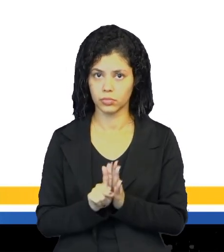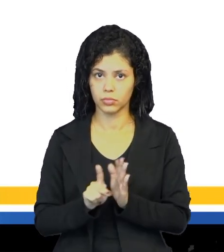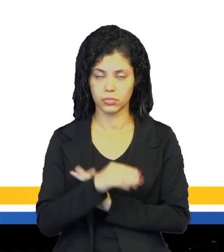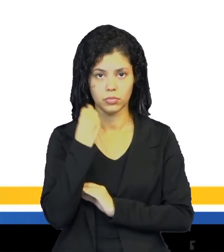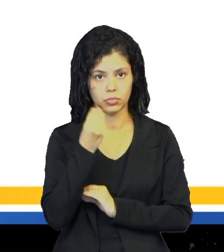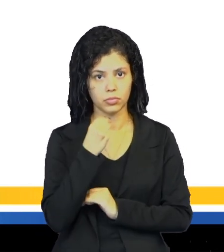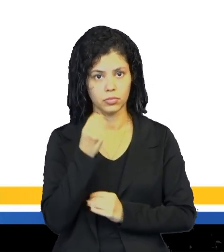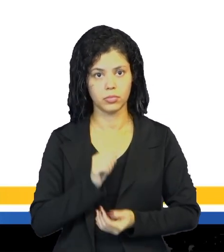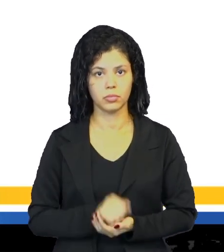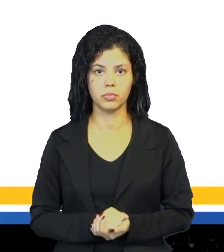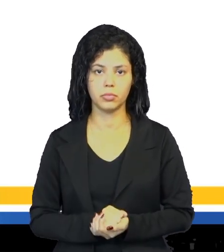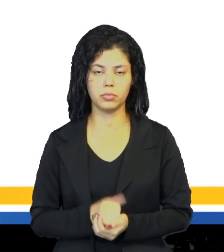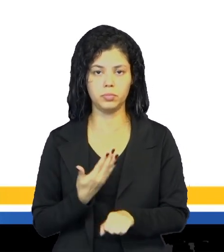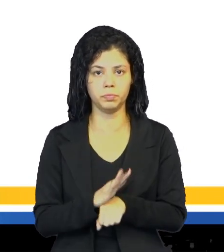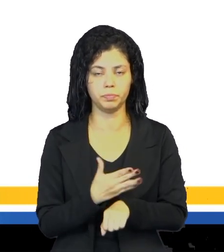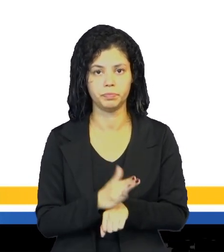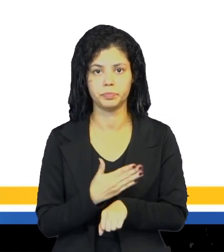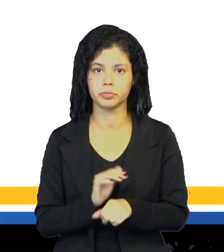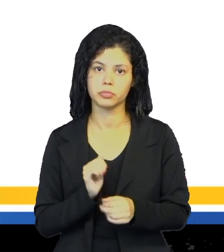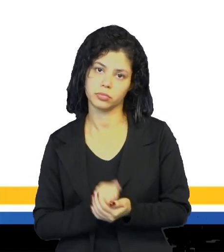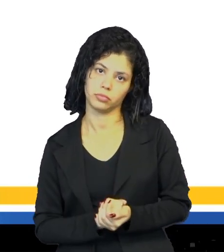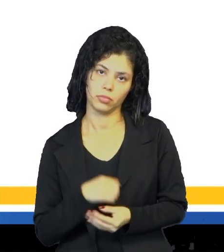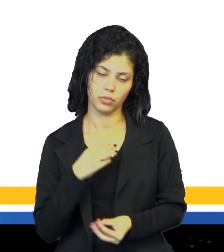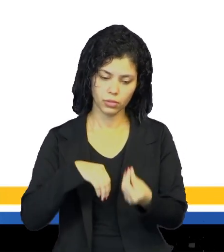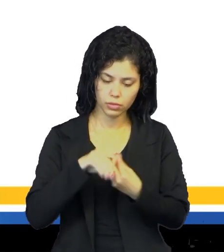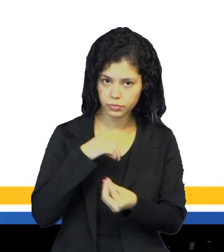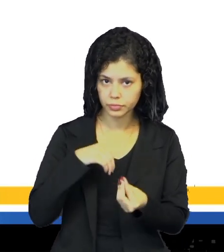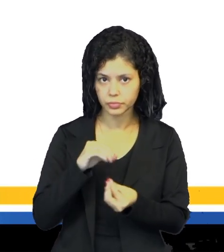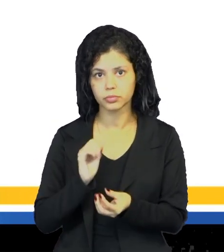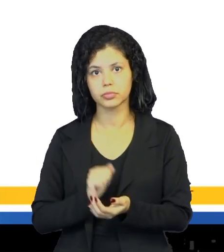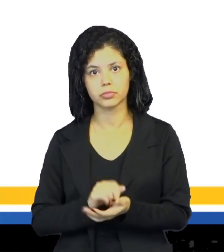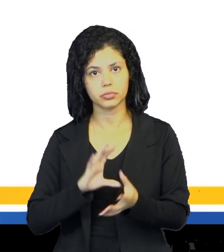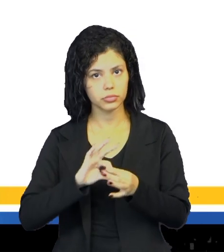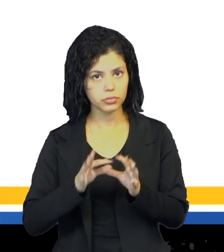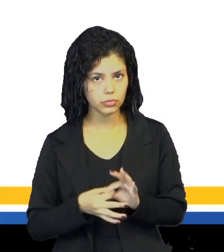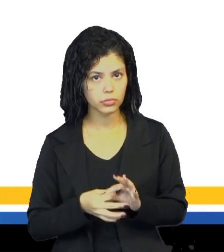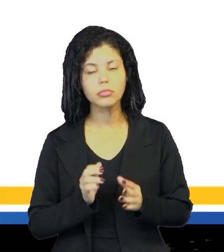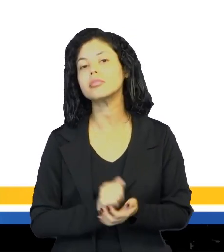experimentais, práticas, né. A disciplina aí que envolve esse contexto.